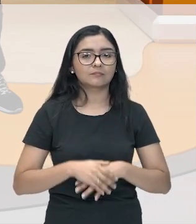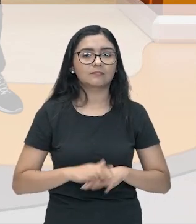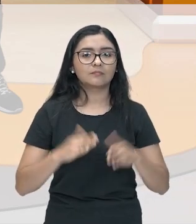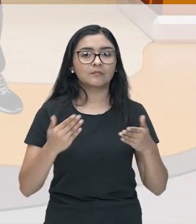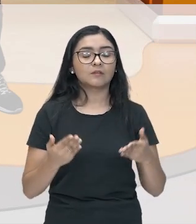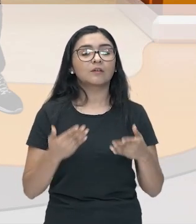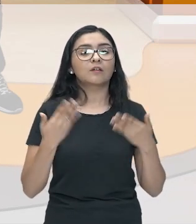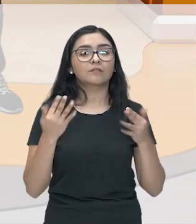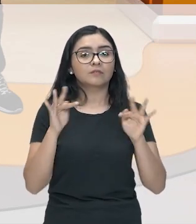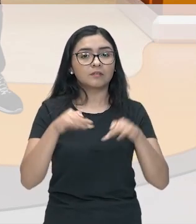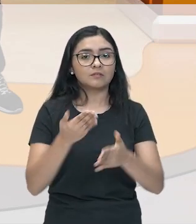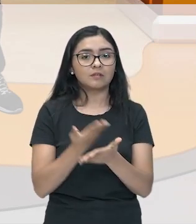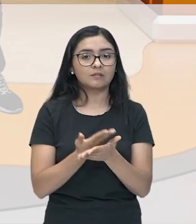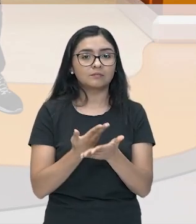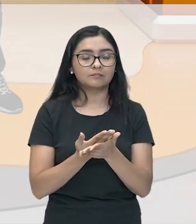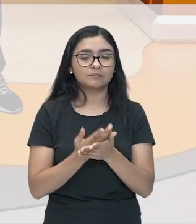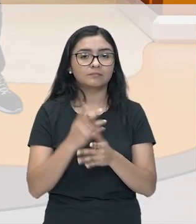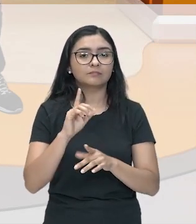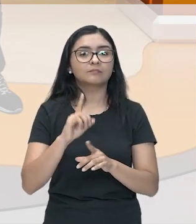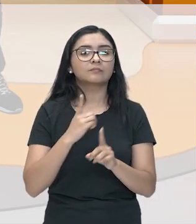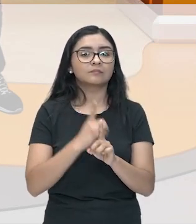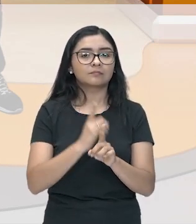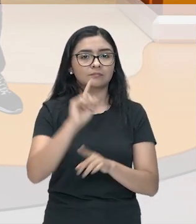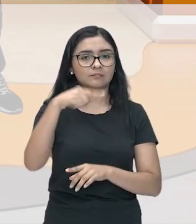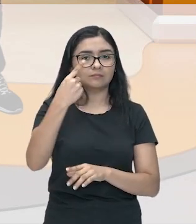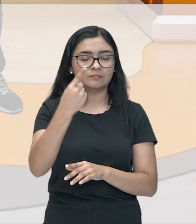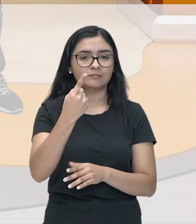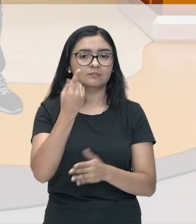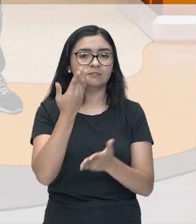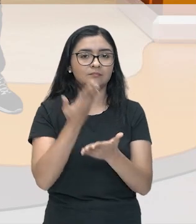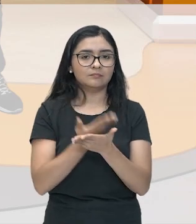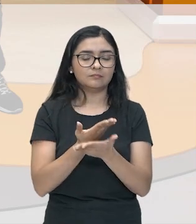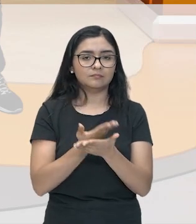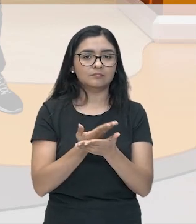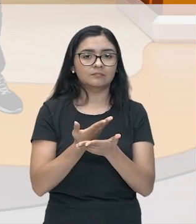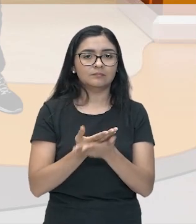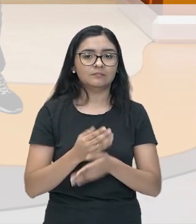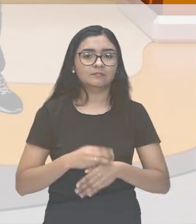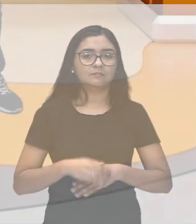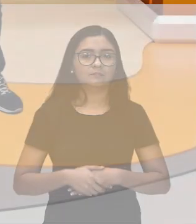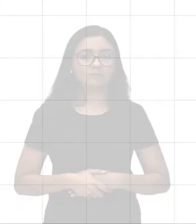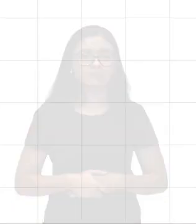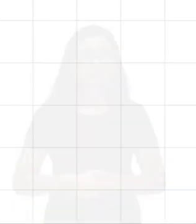o professor Eberson vai ficando por aqui. A gente se encontra aí numa próxima aula.